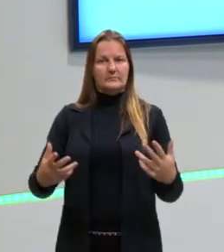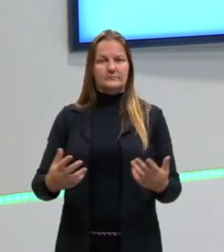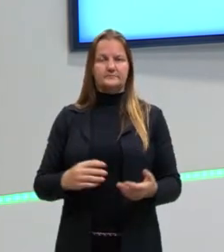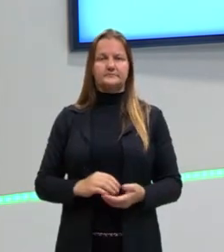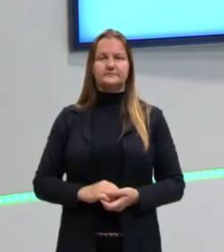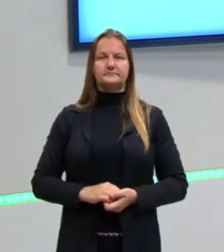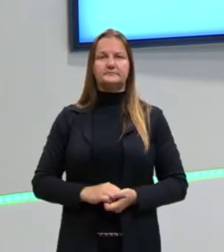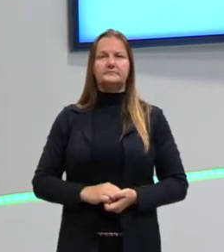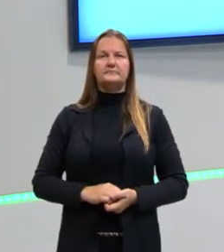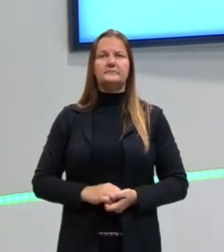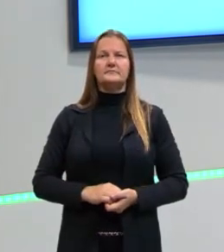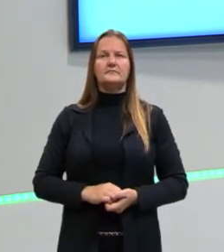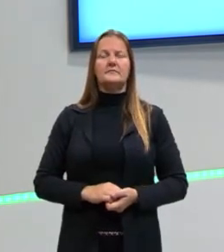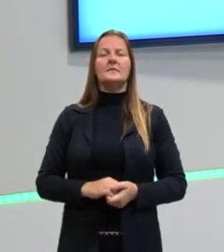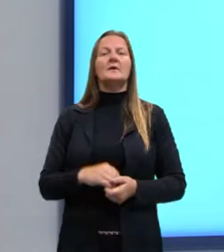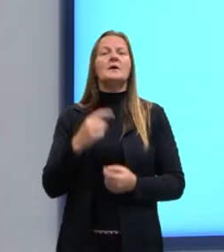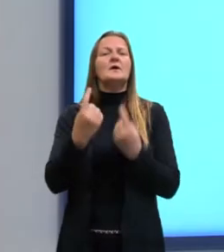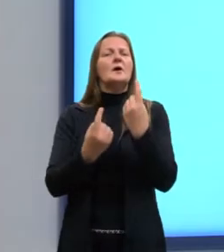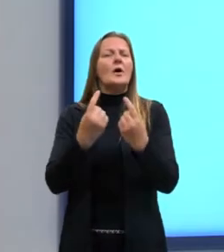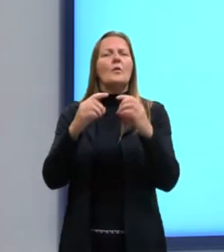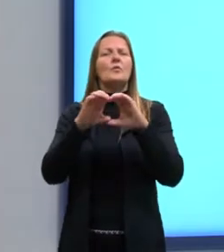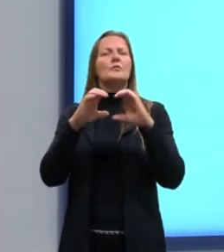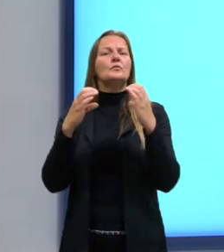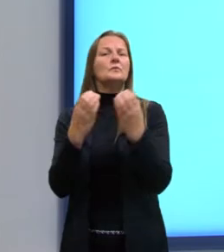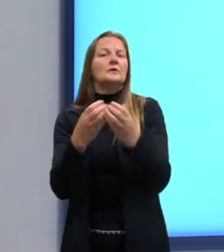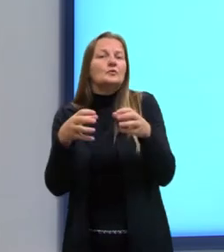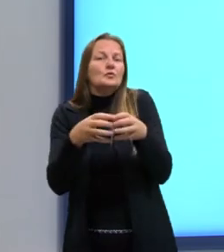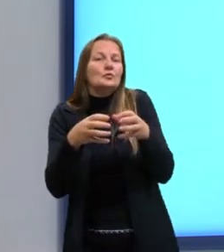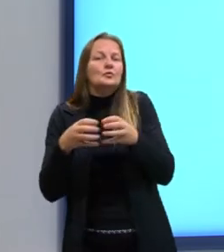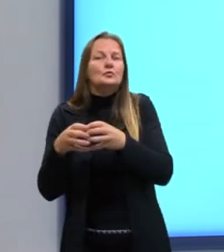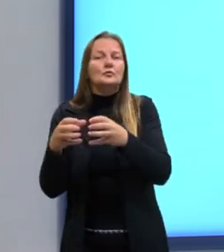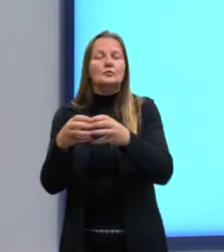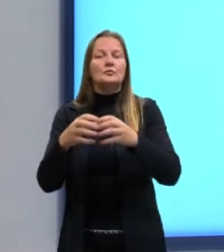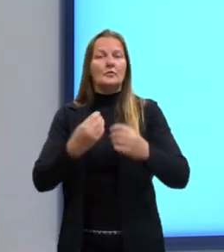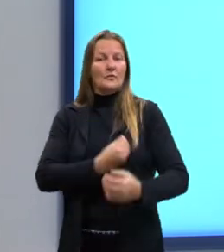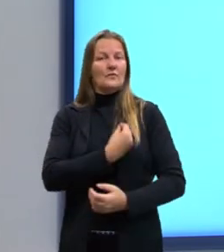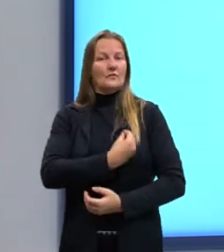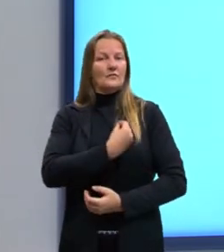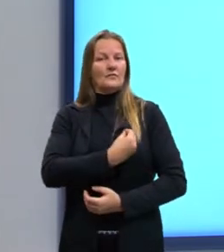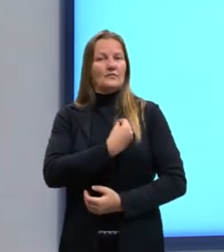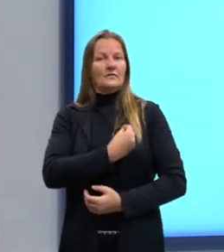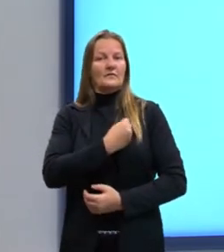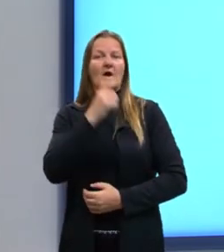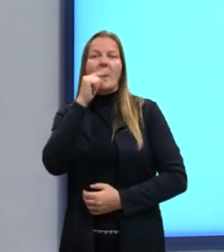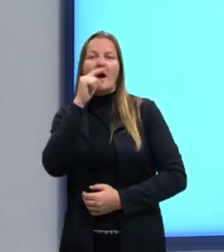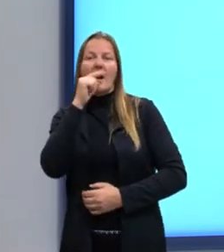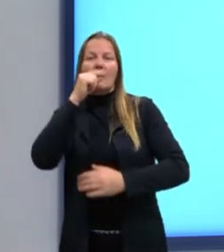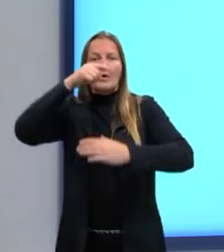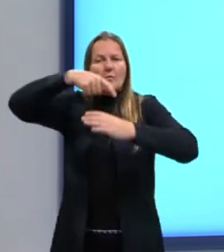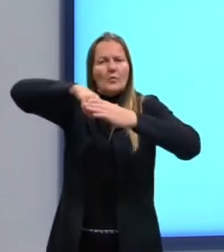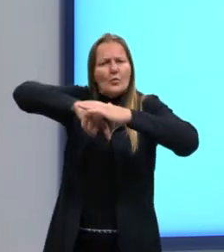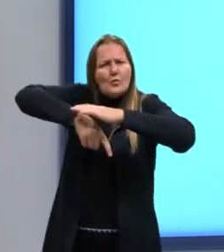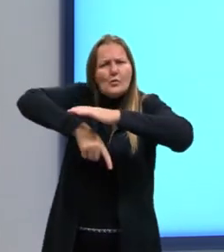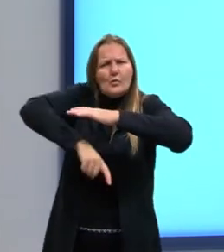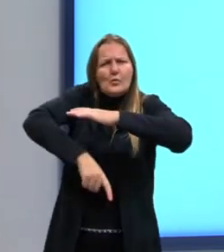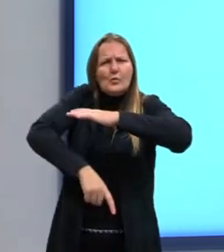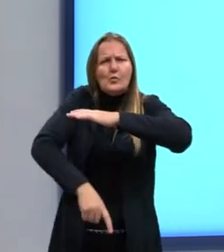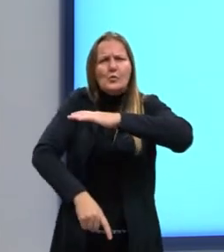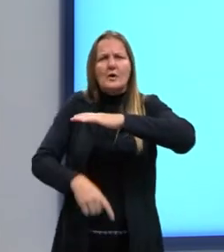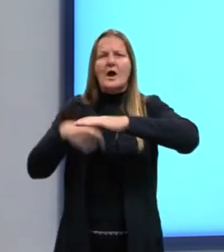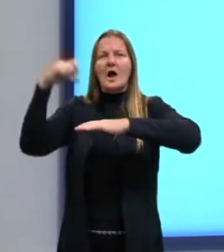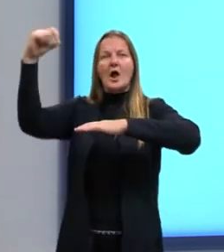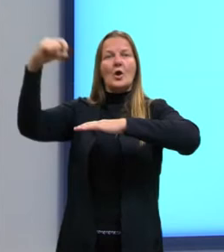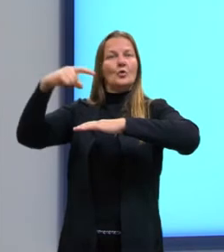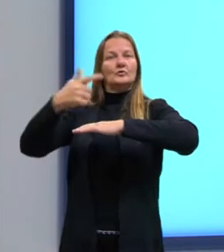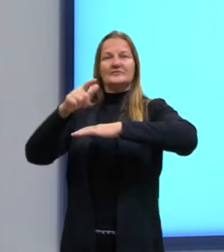Vai ocorrer em comunidades, Em seres vivos que vivem em fontes hidrotermais nos abismos oceanos, onde a luz solar,